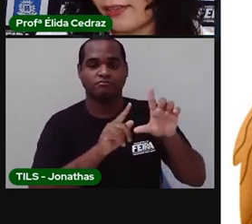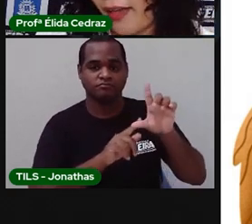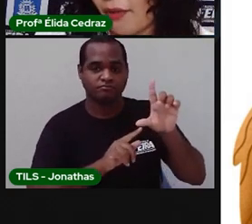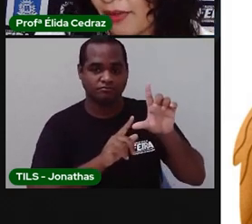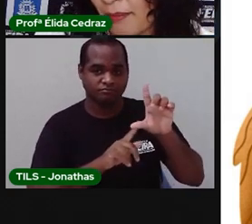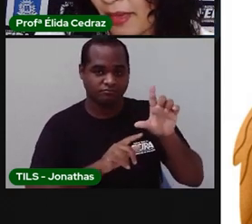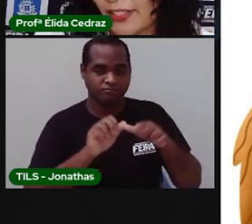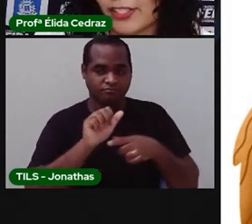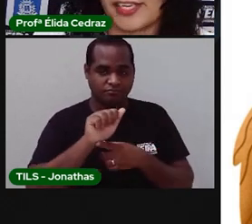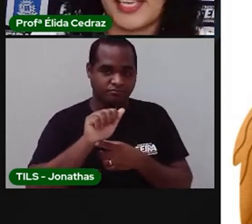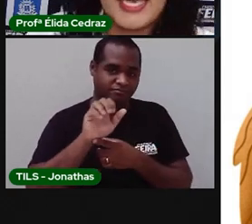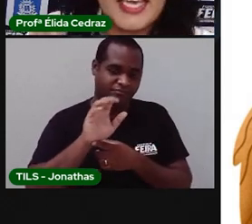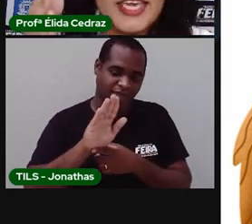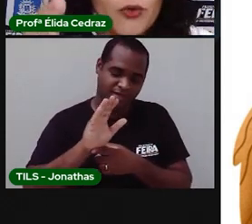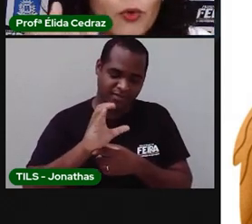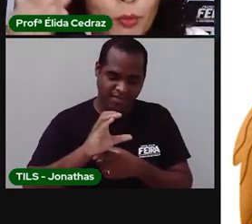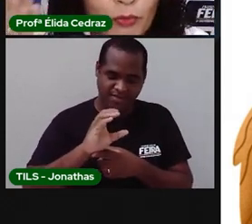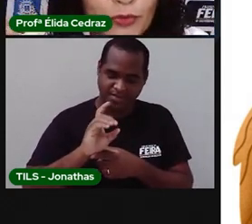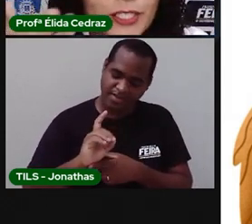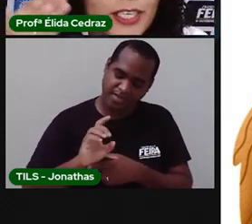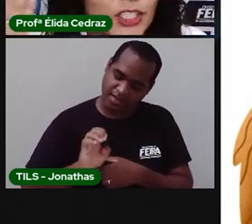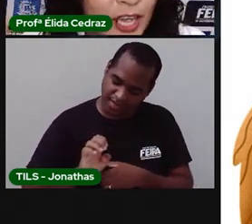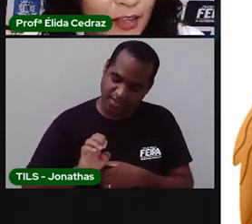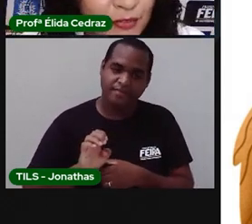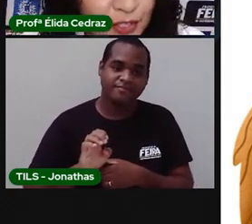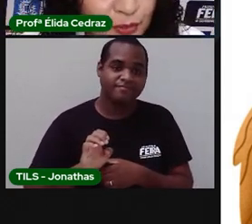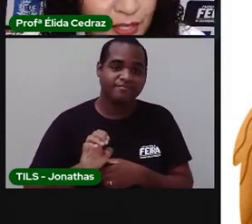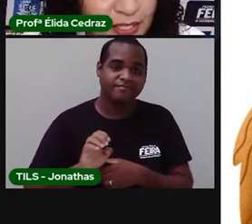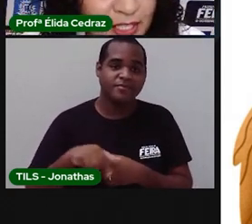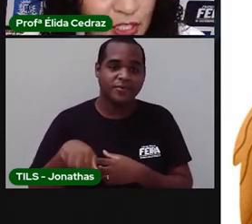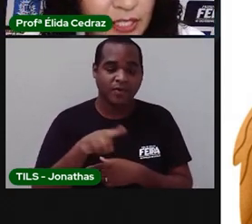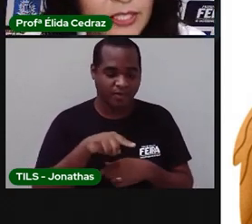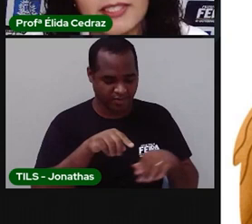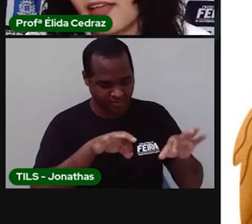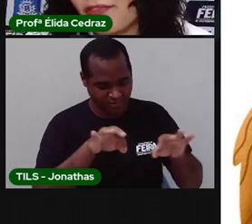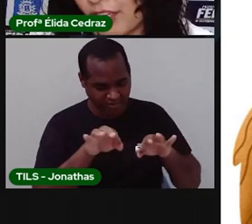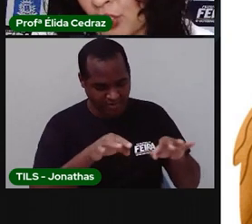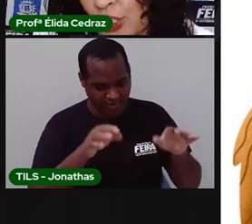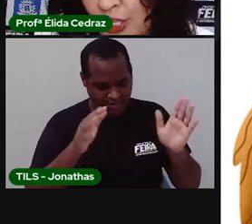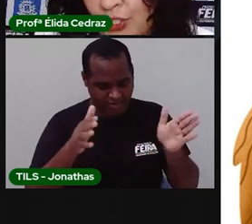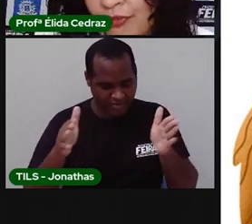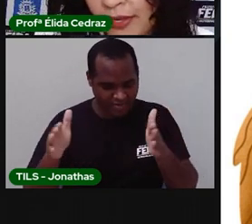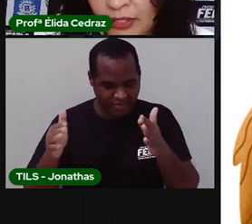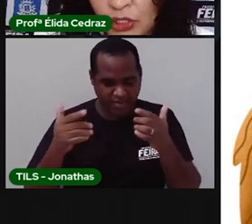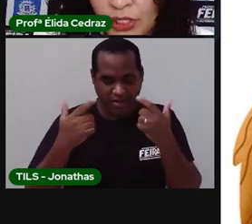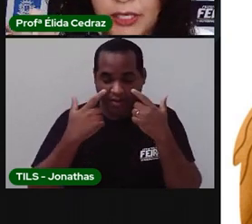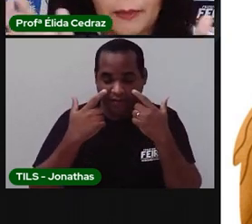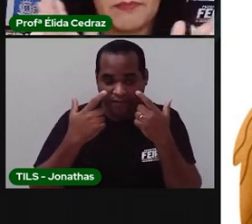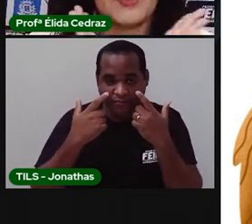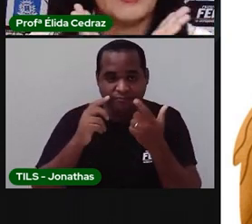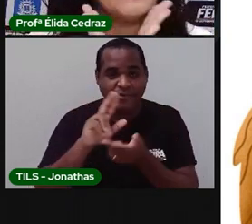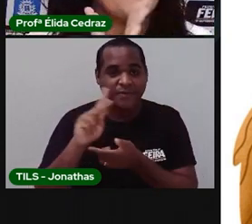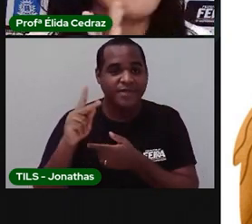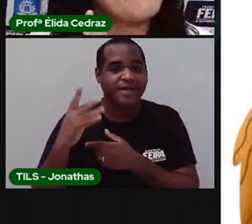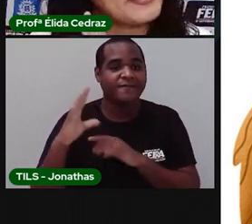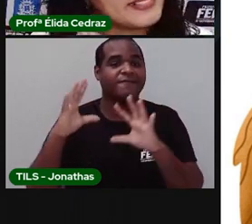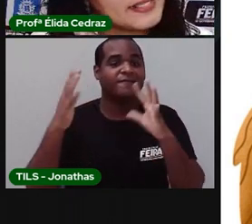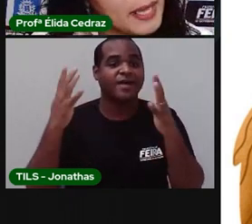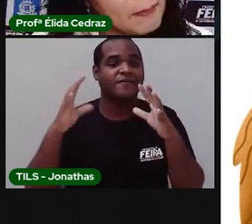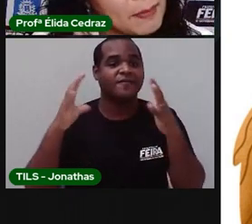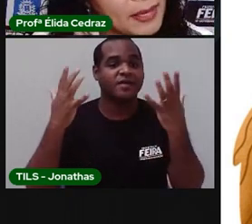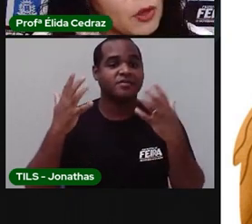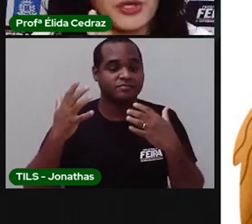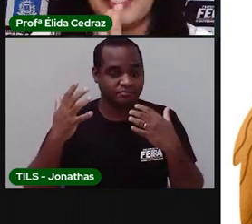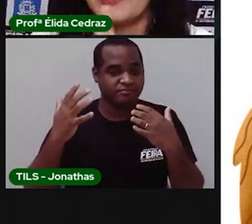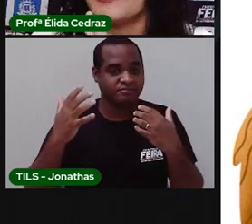ordem alfabética. E como você já viu nas listas da festinha de Valentina. Para